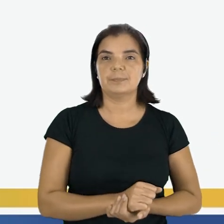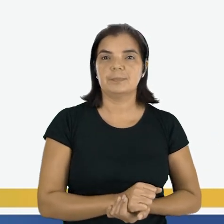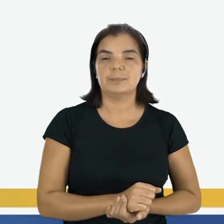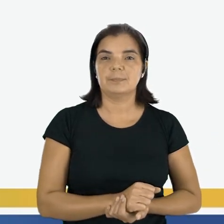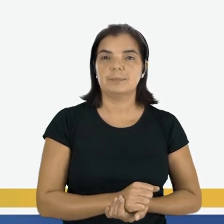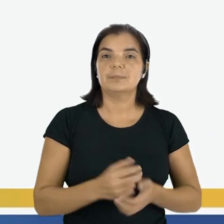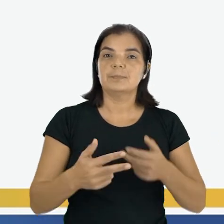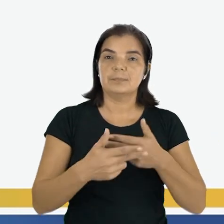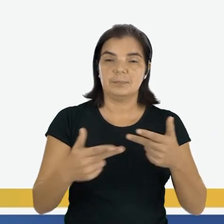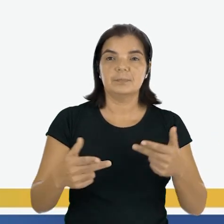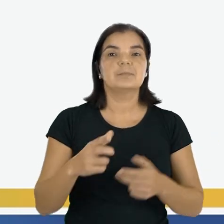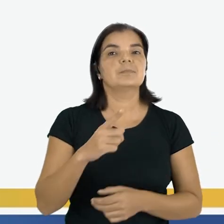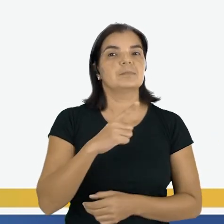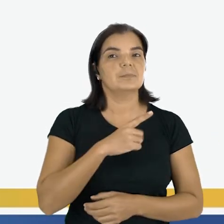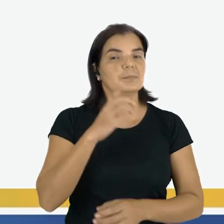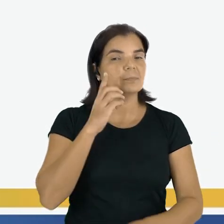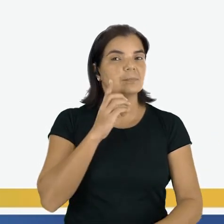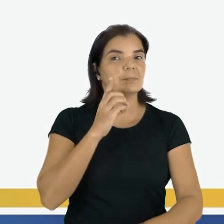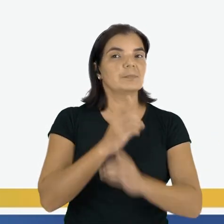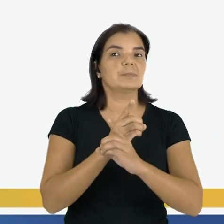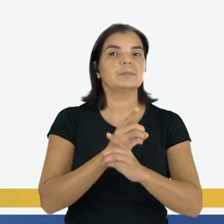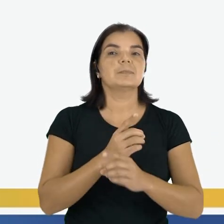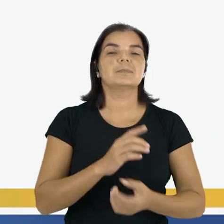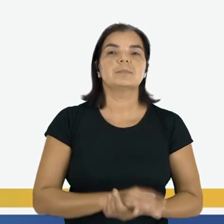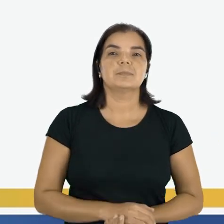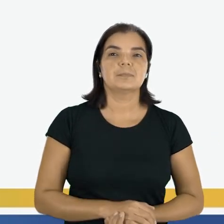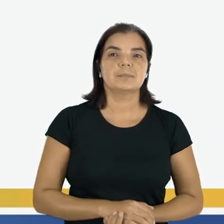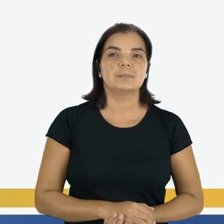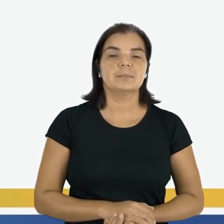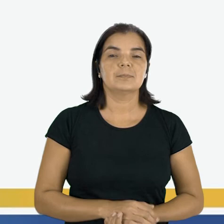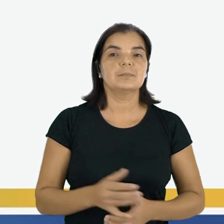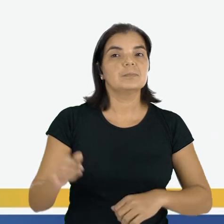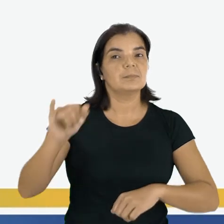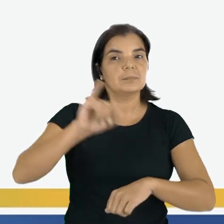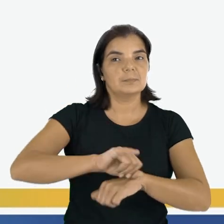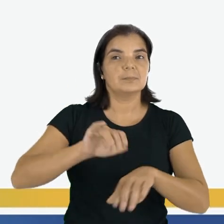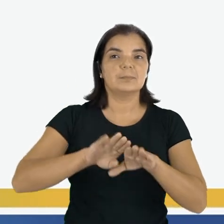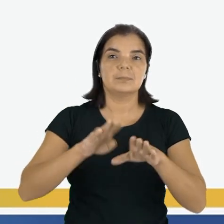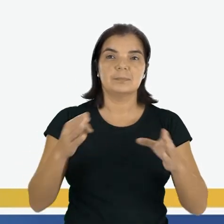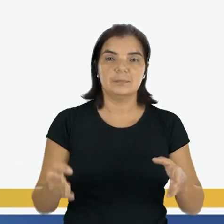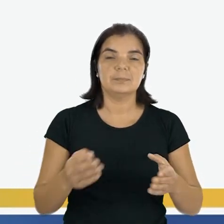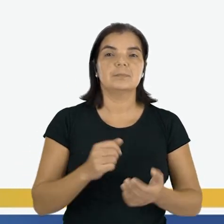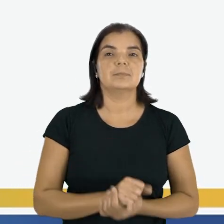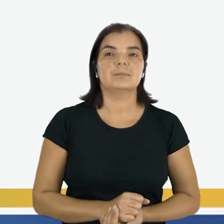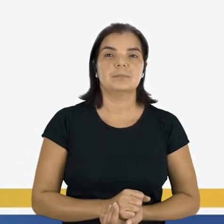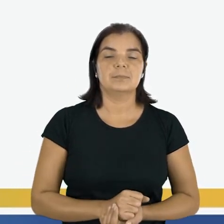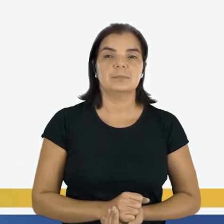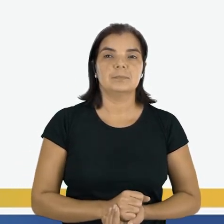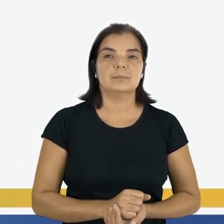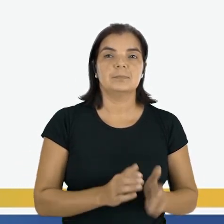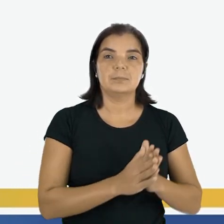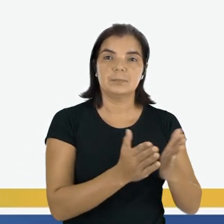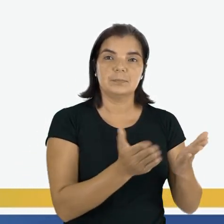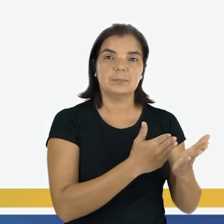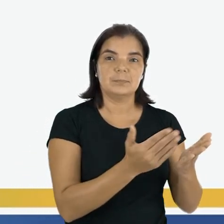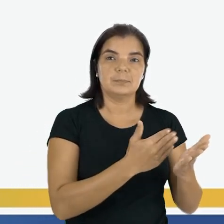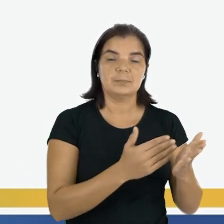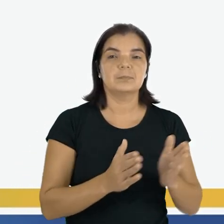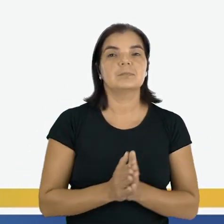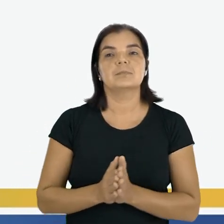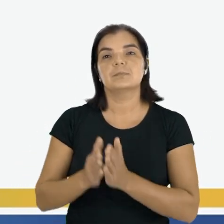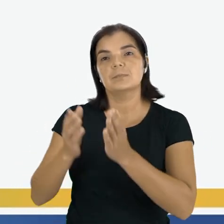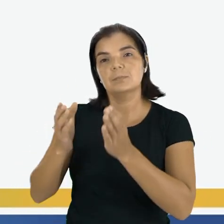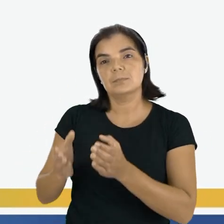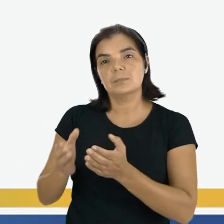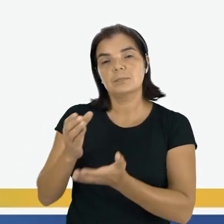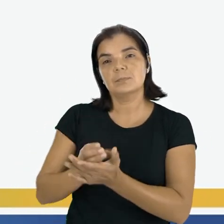O objeto que nós temos que encontrar, ele está na mesa da professora. E ele está entre o livro e o porta